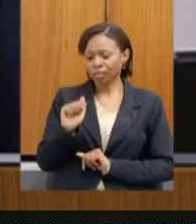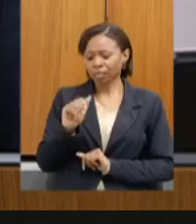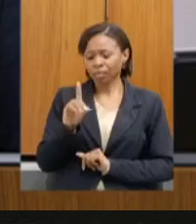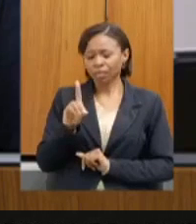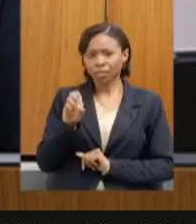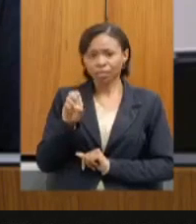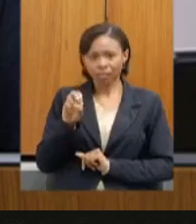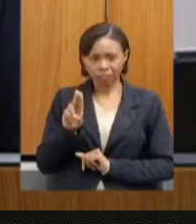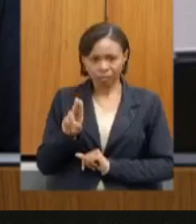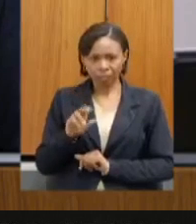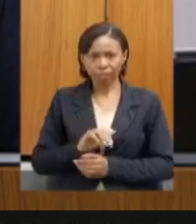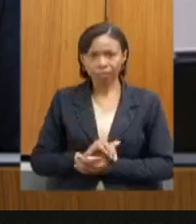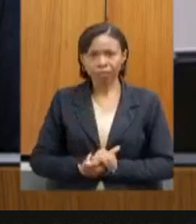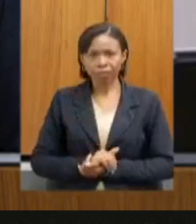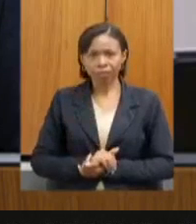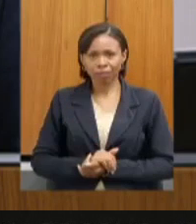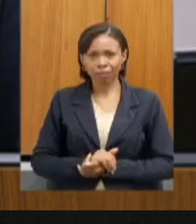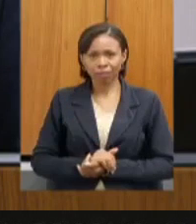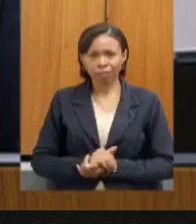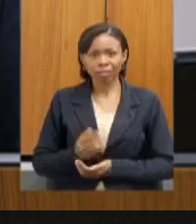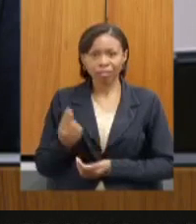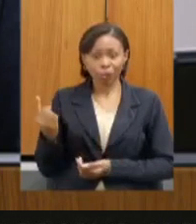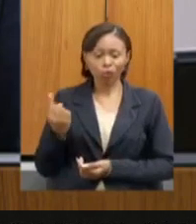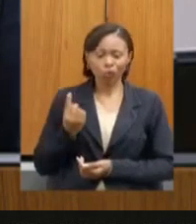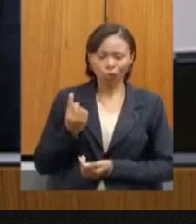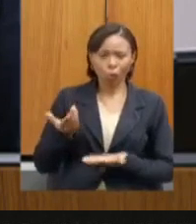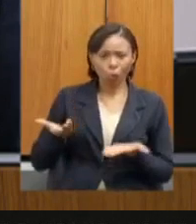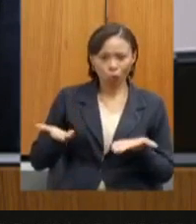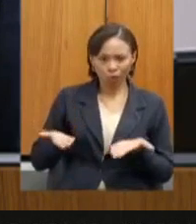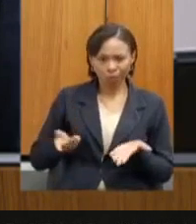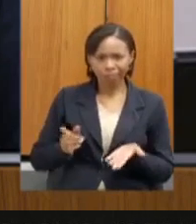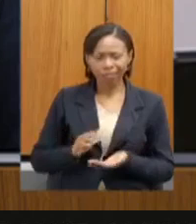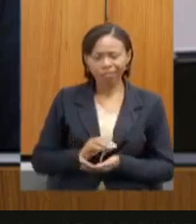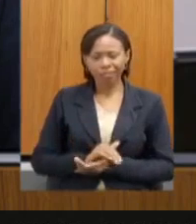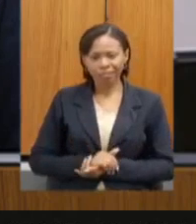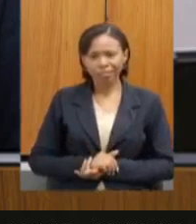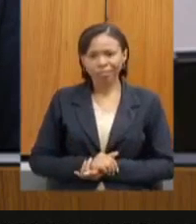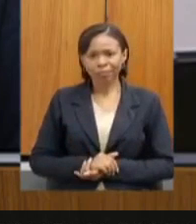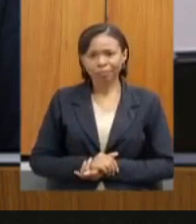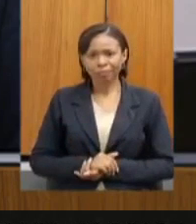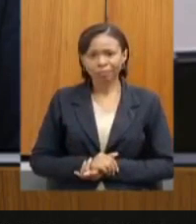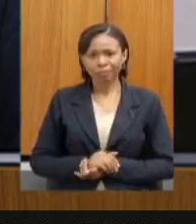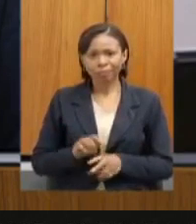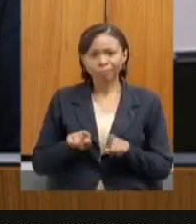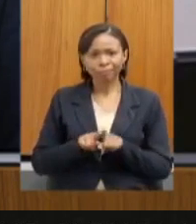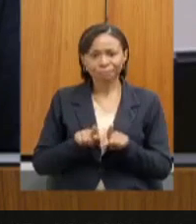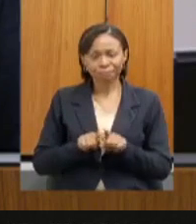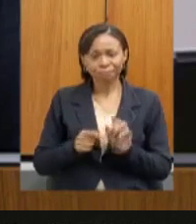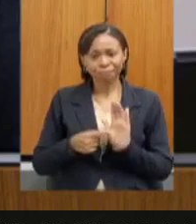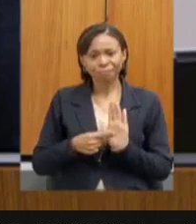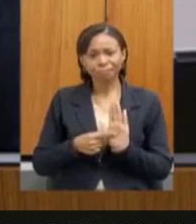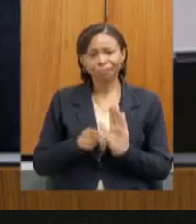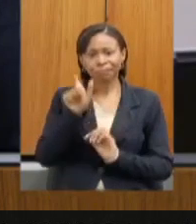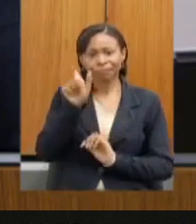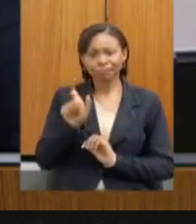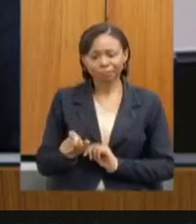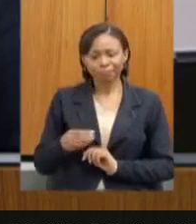que esteve conosco aqui agora e fazer aqui a menção à presença do